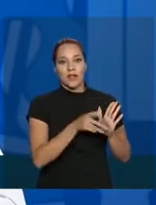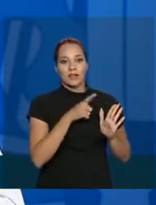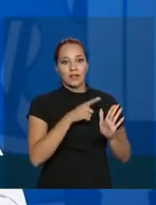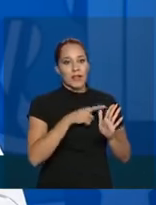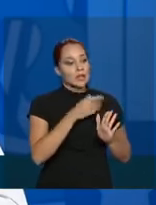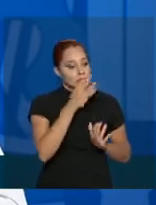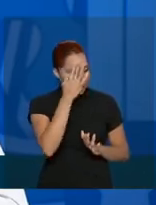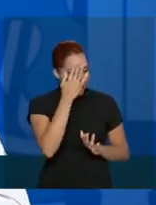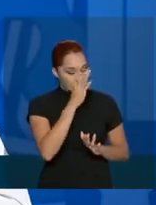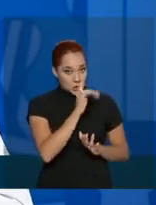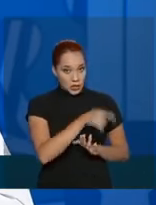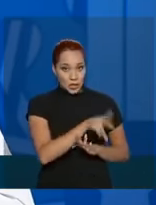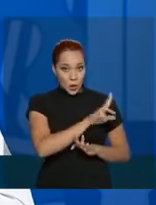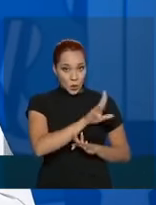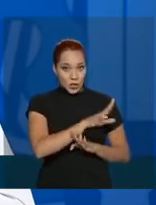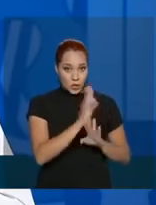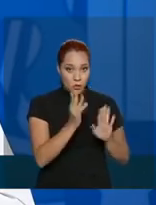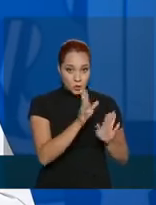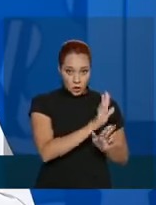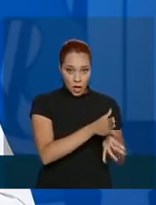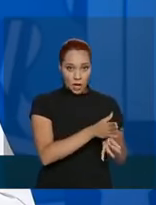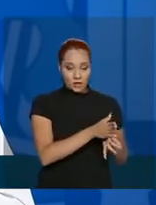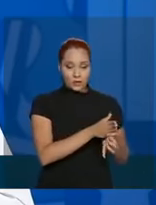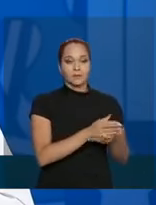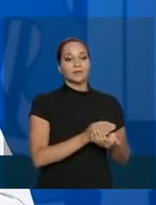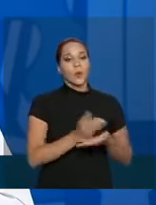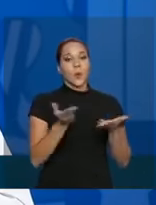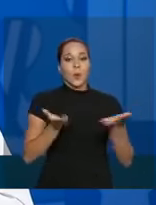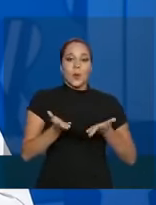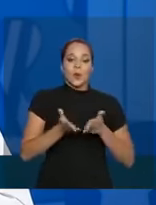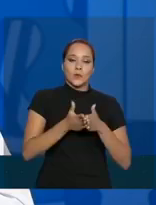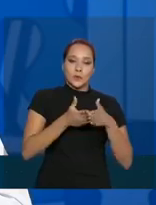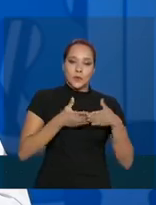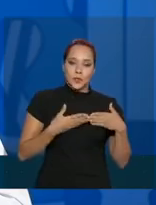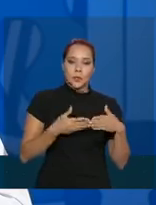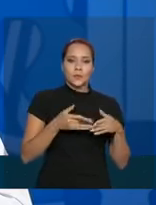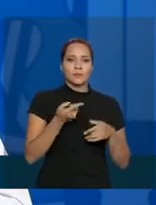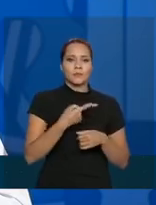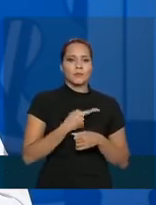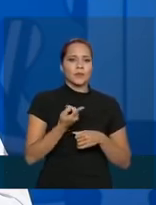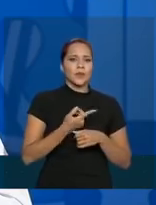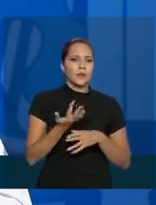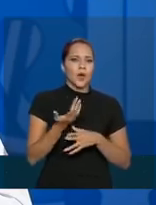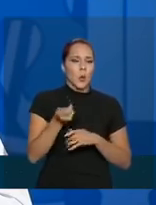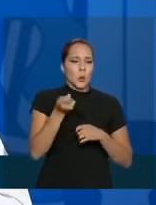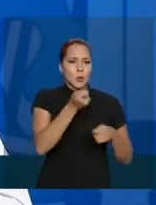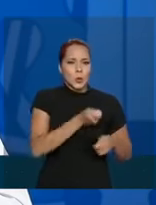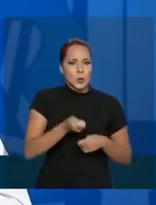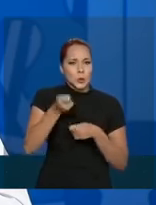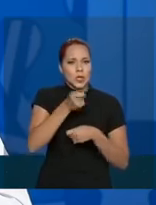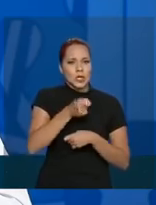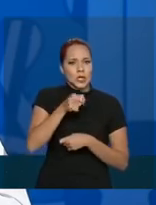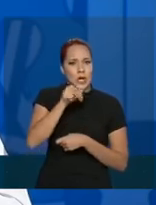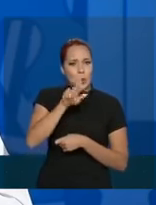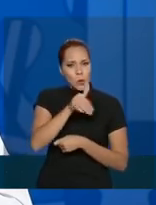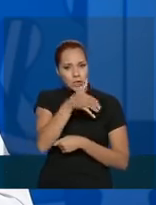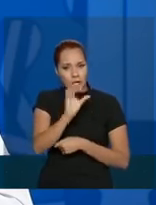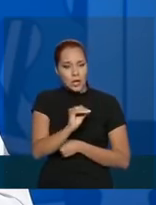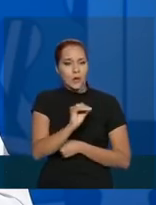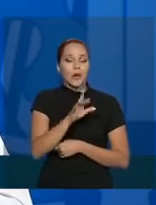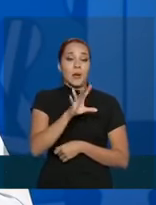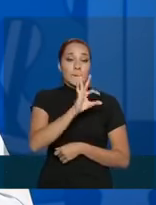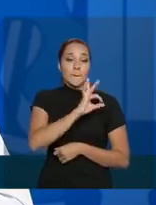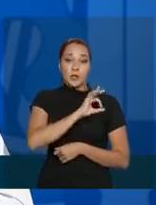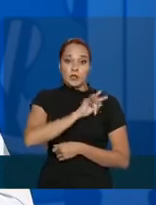reconhecimento que eles estão implantando. Então, hoje nós pedimos para a Controladoria Geral da União fiscalizar, pedimos para a